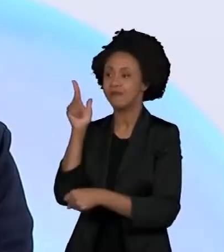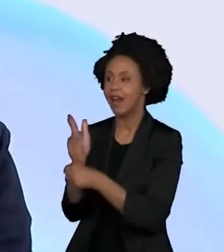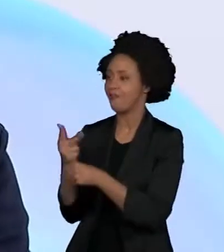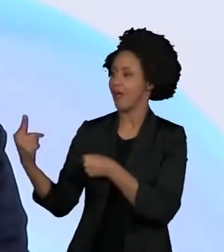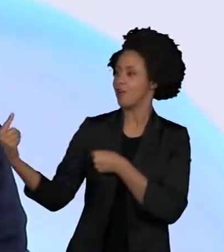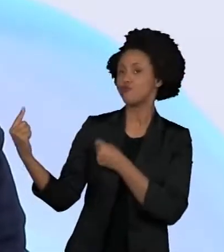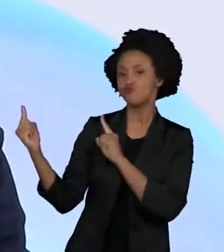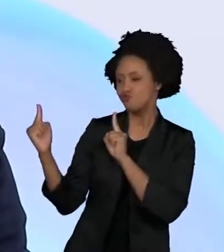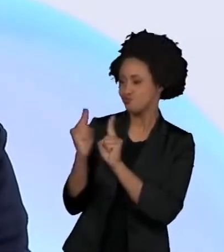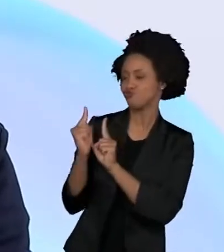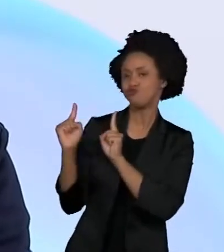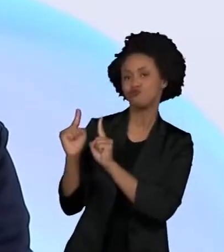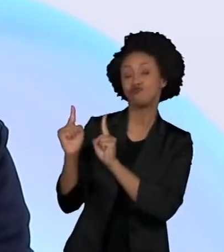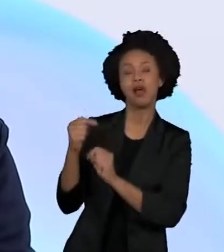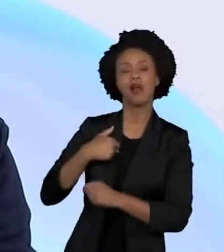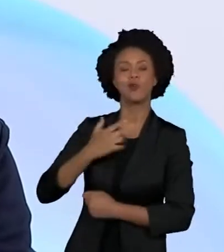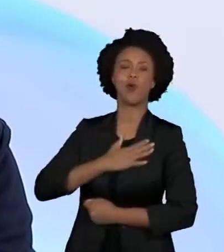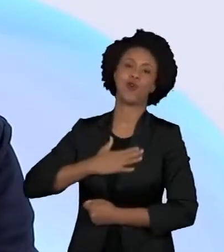muito prazer.